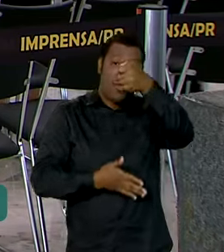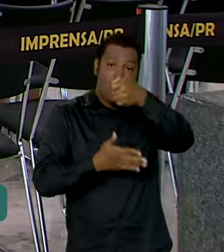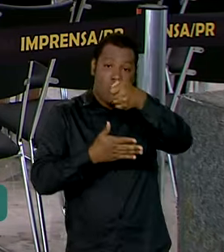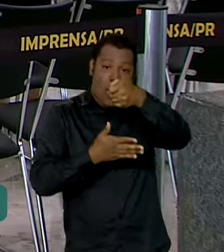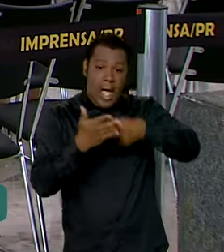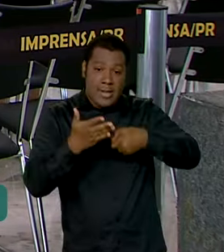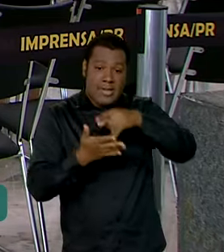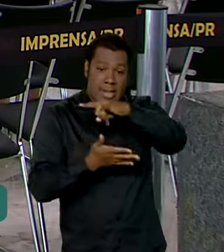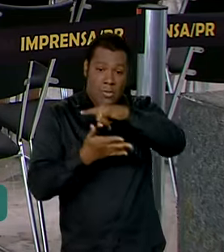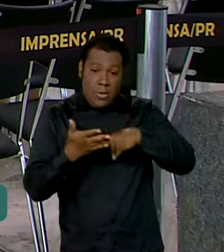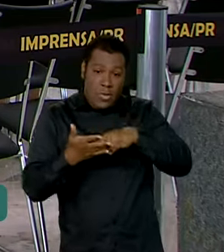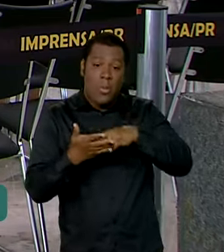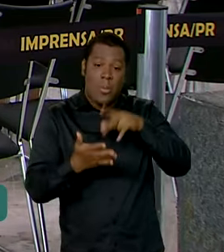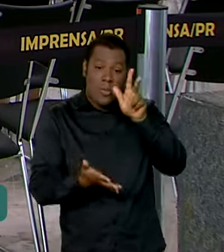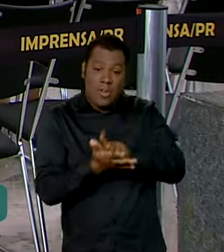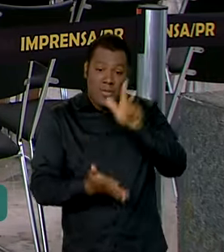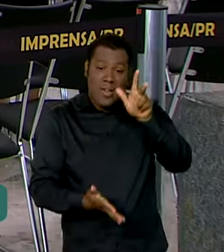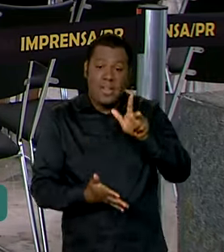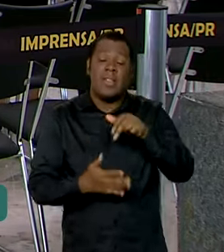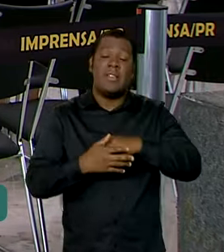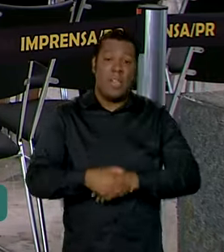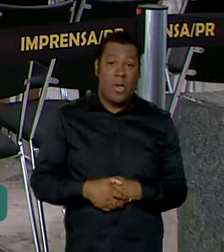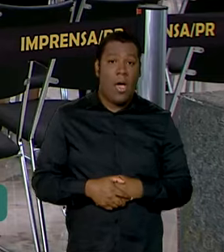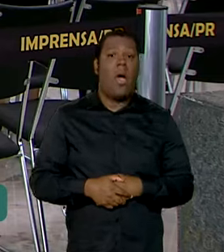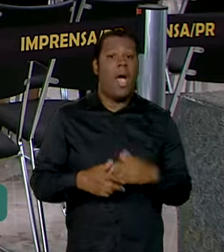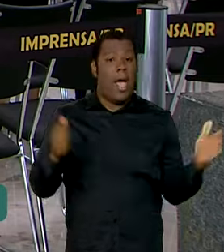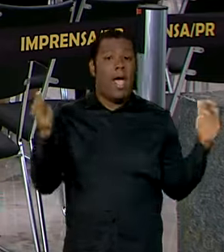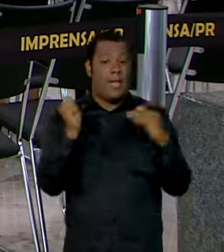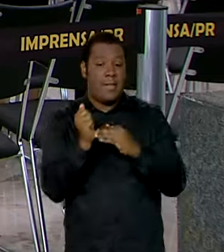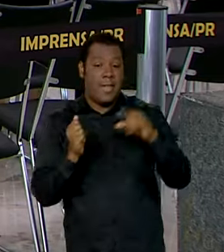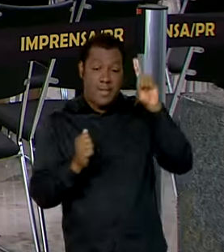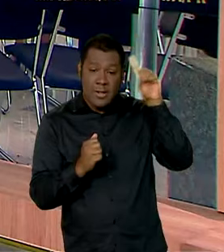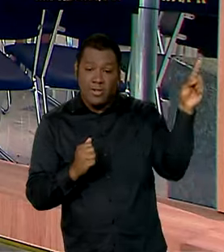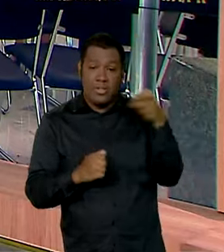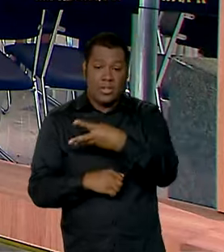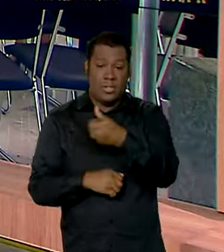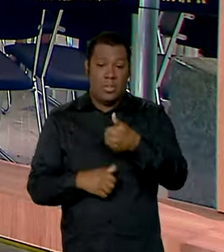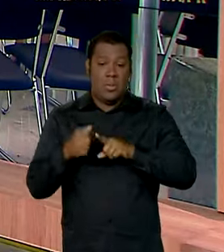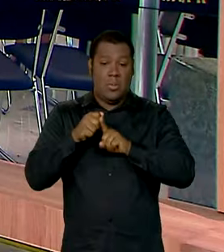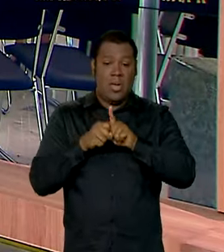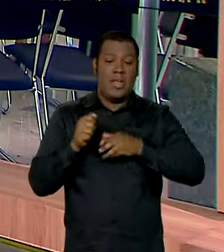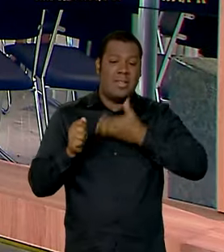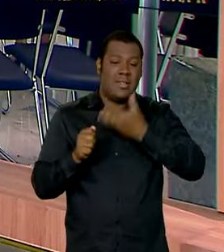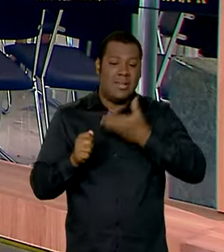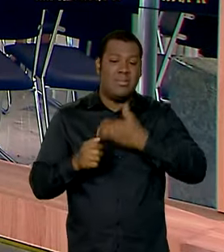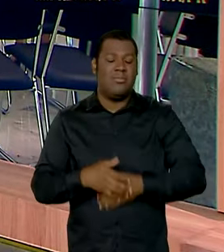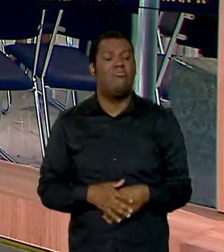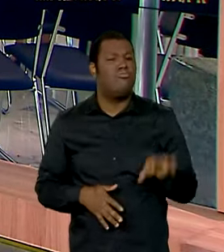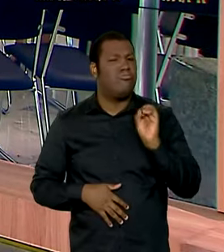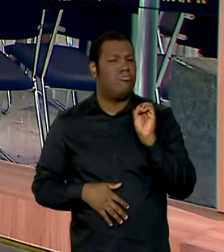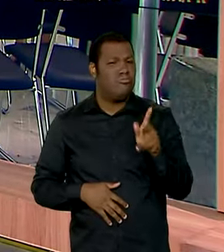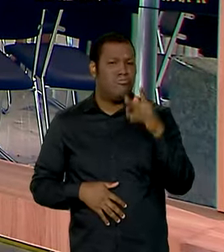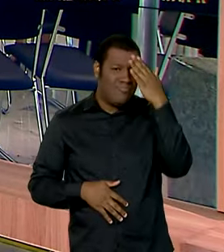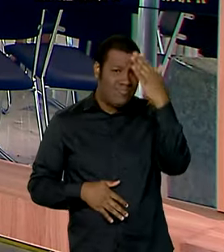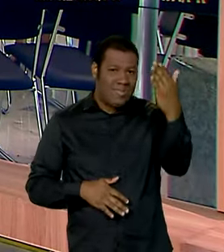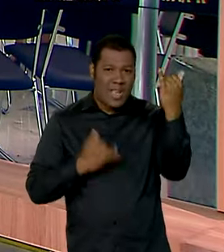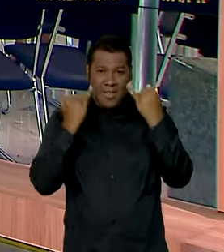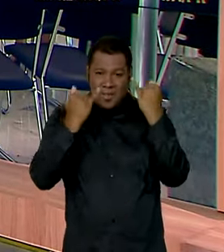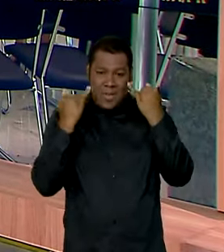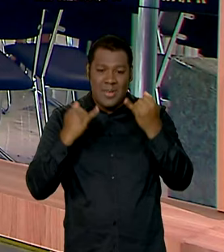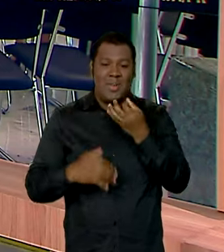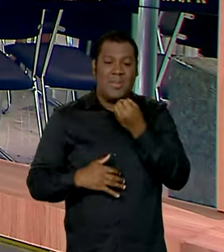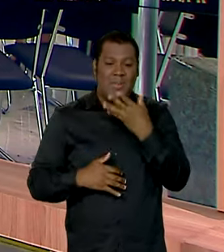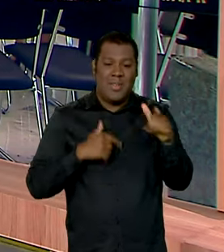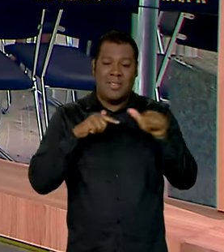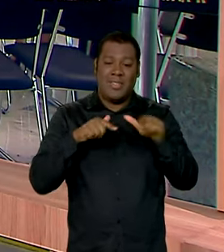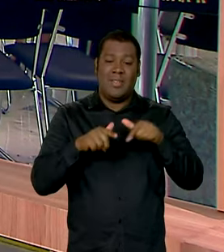provisória e vale até o dia 31 de dezembro deste ano. Ok, Jéssica, muito obrigada pelas informações, bom trabalho pra você.